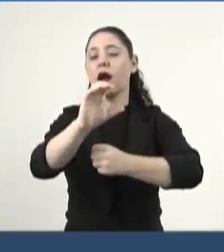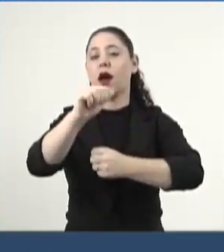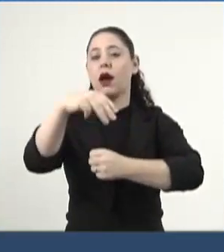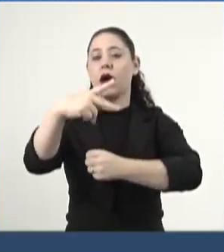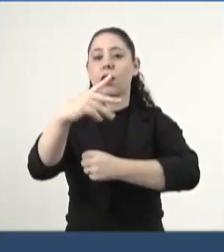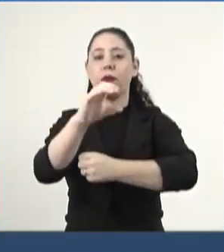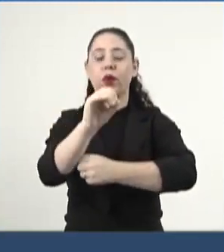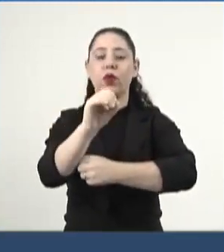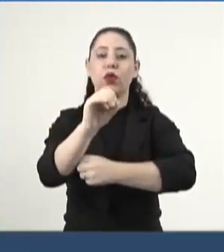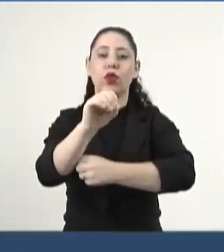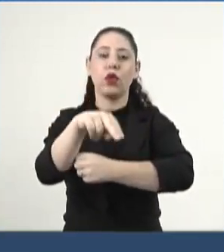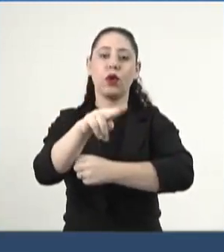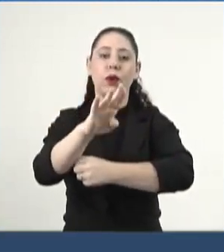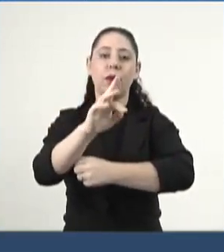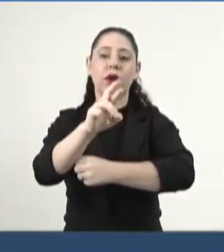Grande.